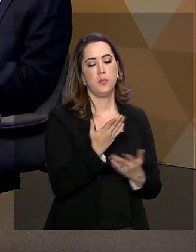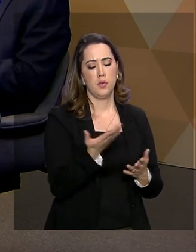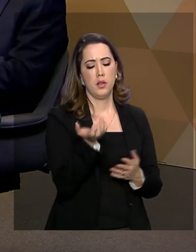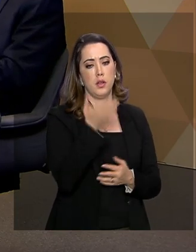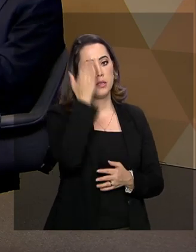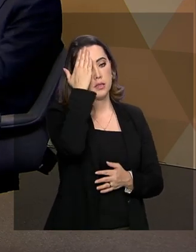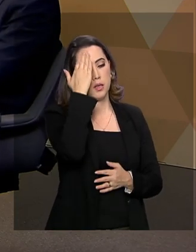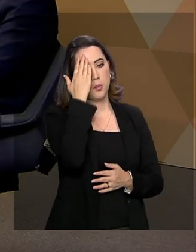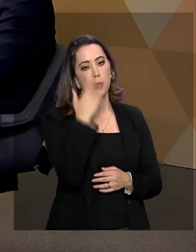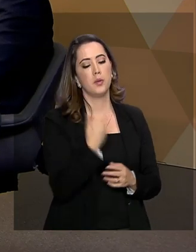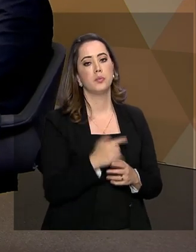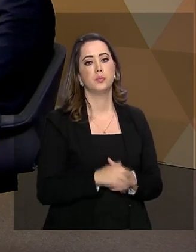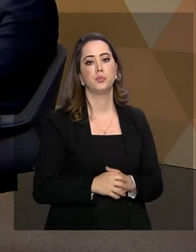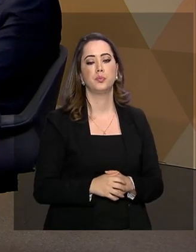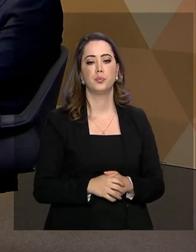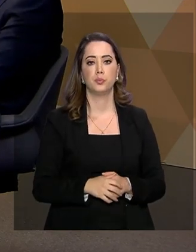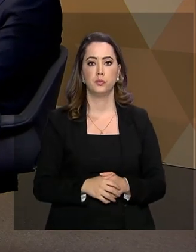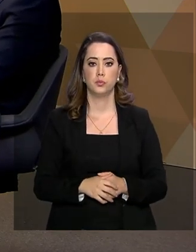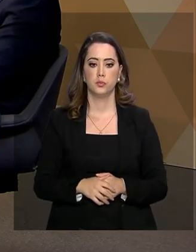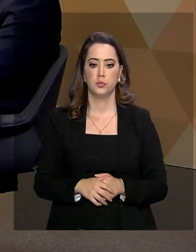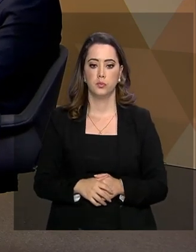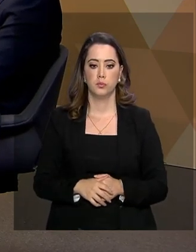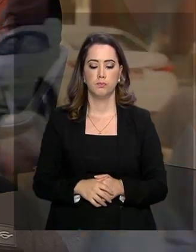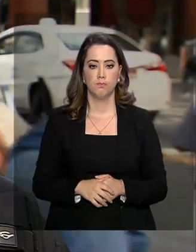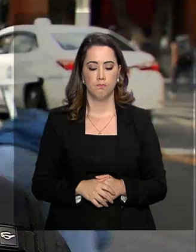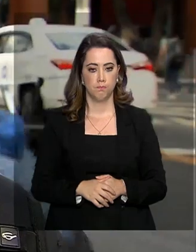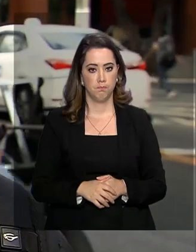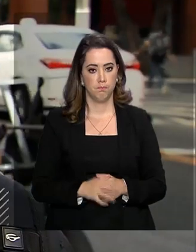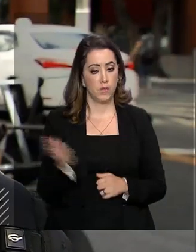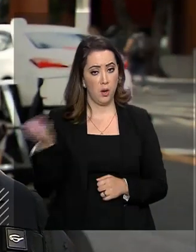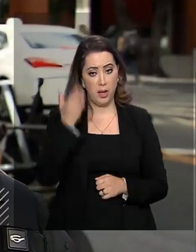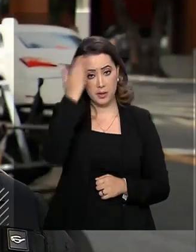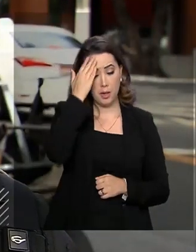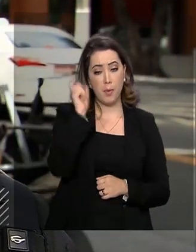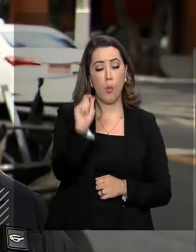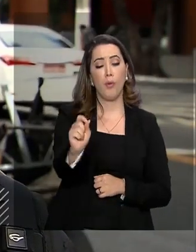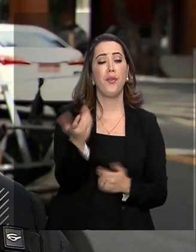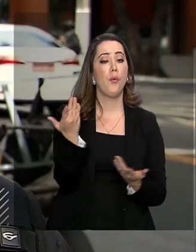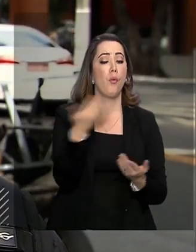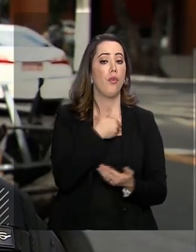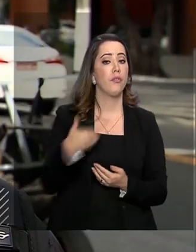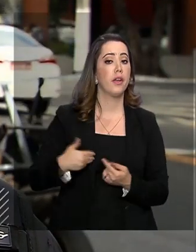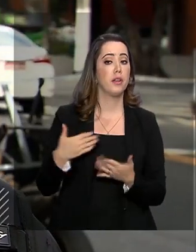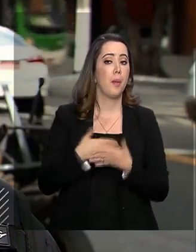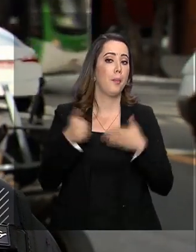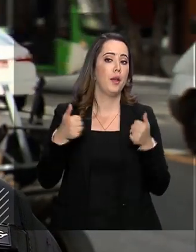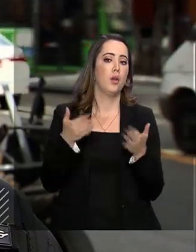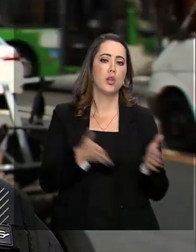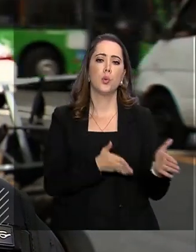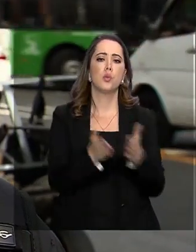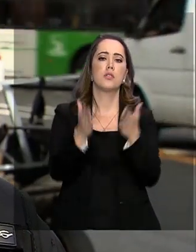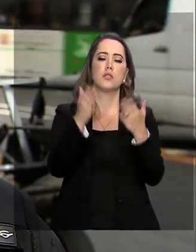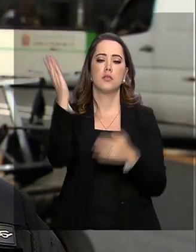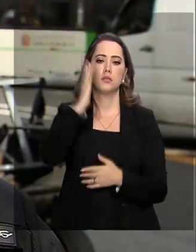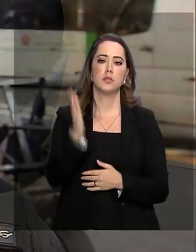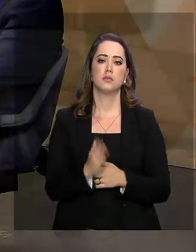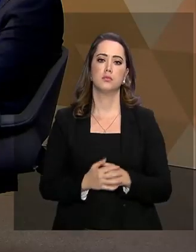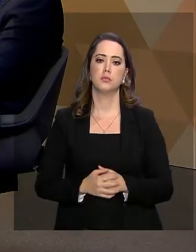às rodovias. Vamos ouvir aqui. E eu queria saber o que o governo está fazendo para melhorar as estradas do Brasil.